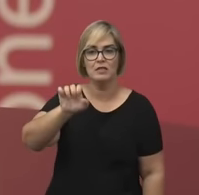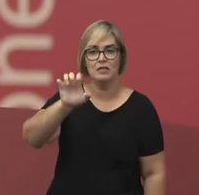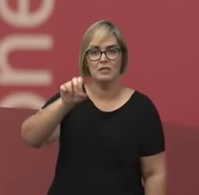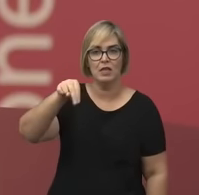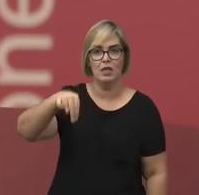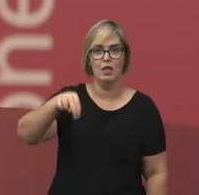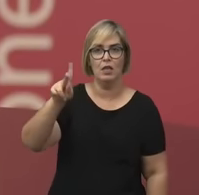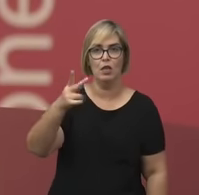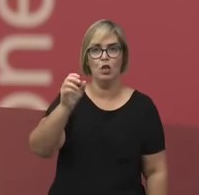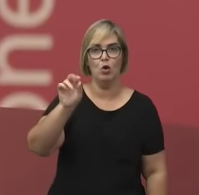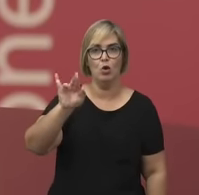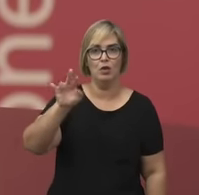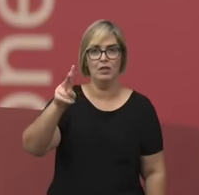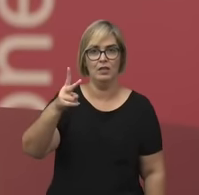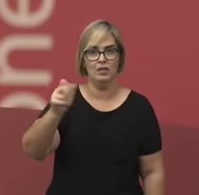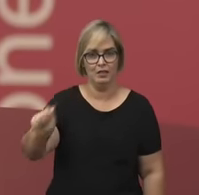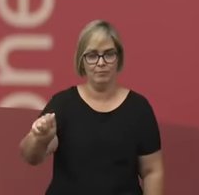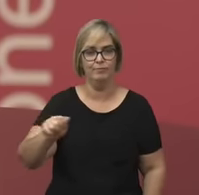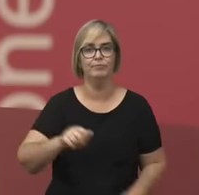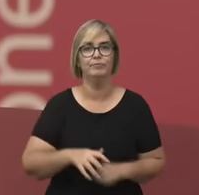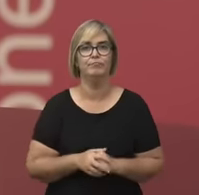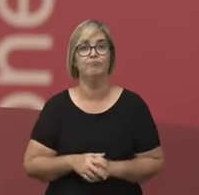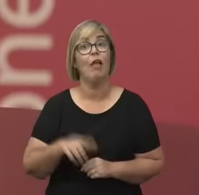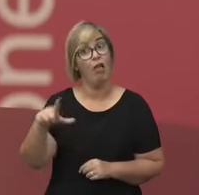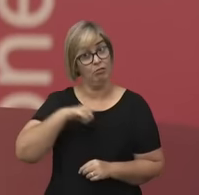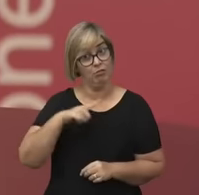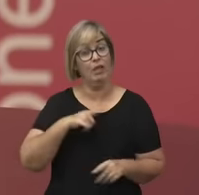também também